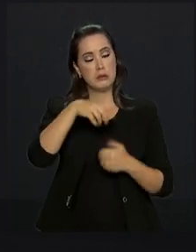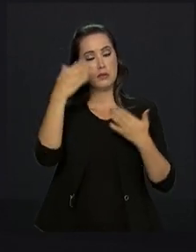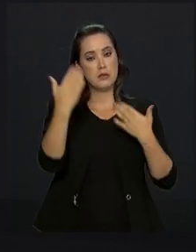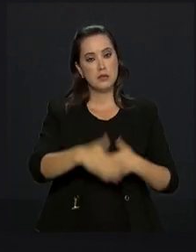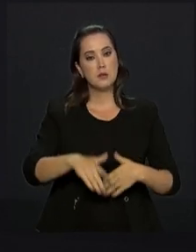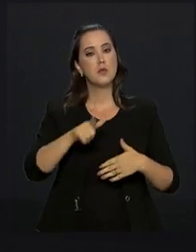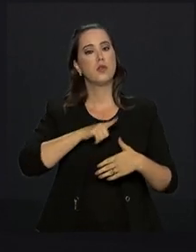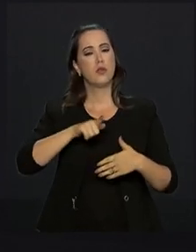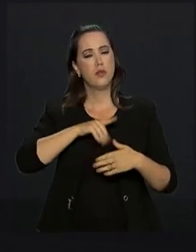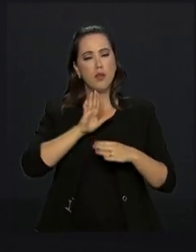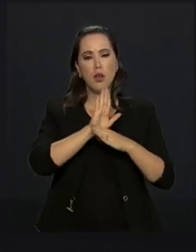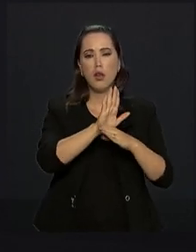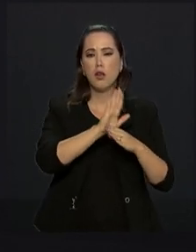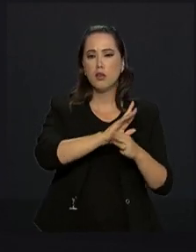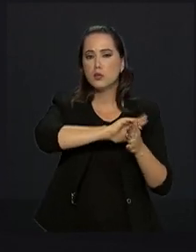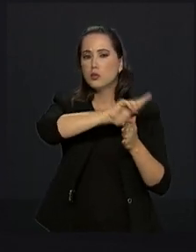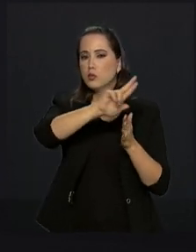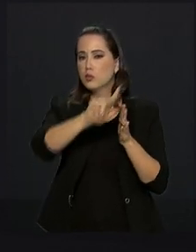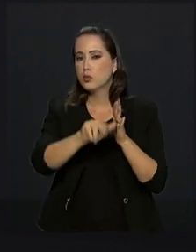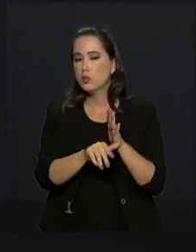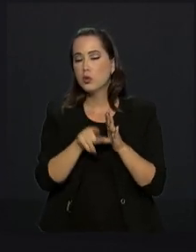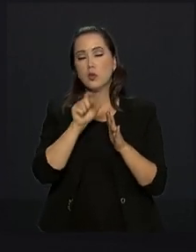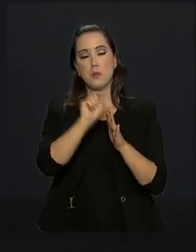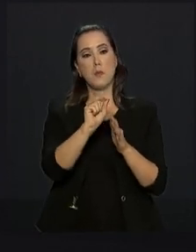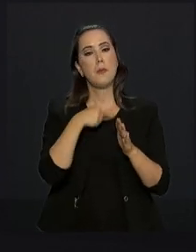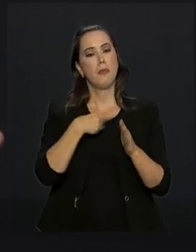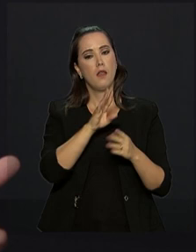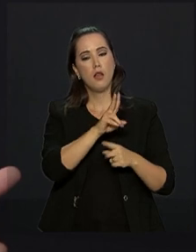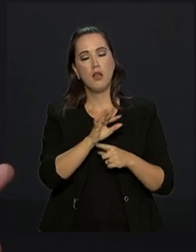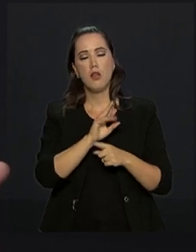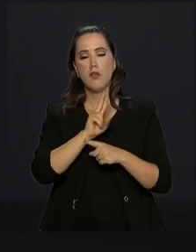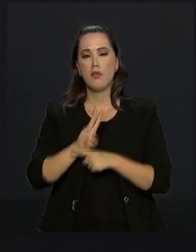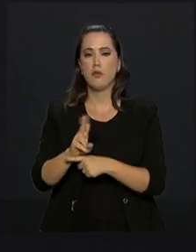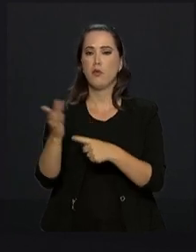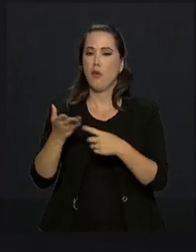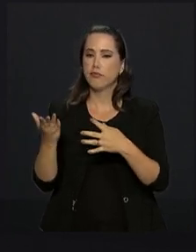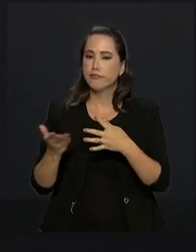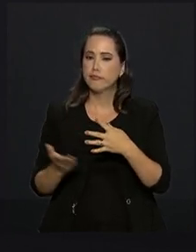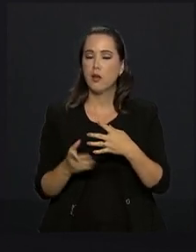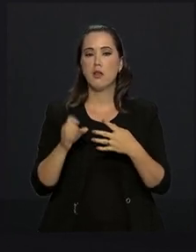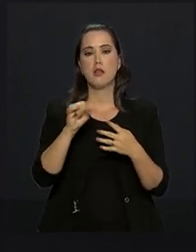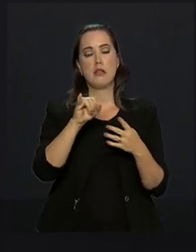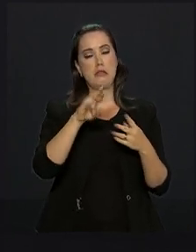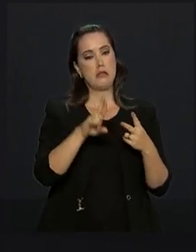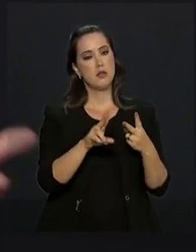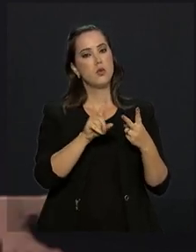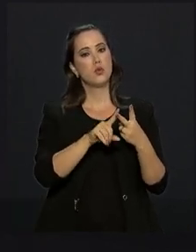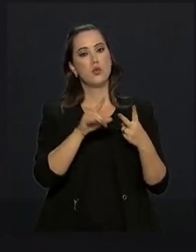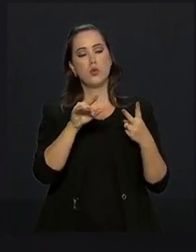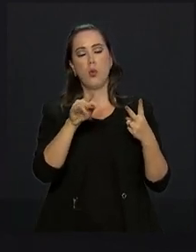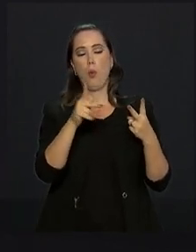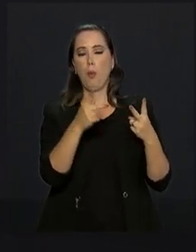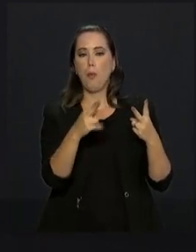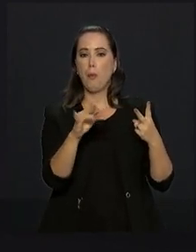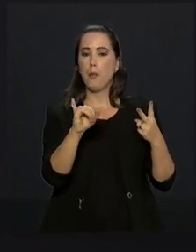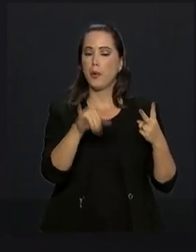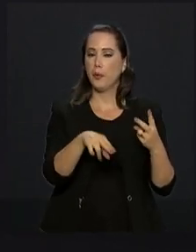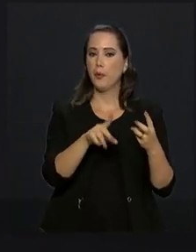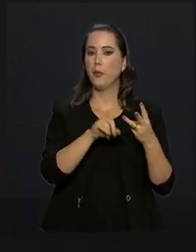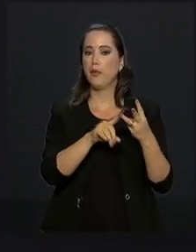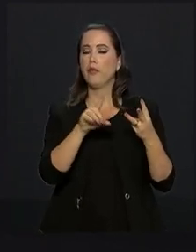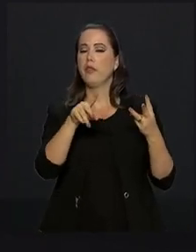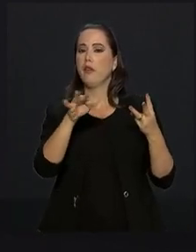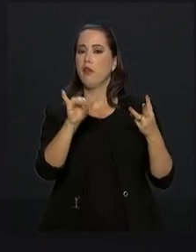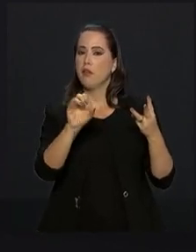podem se beneficiar de programas de apoio e financiamento ao estudante, como o Sisu, Prouni e Fies. Além